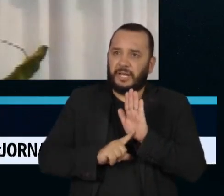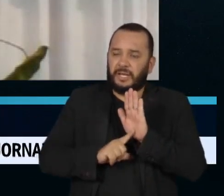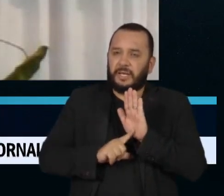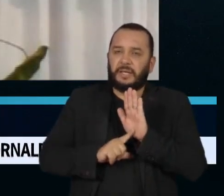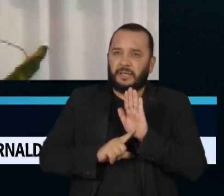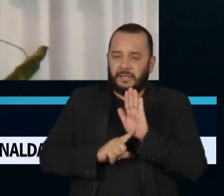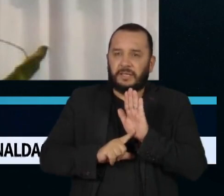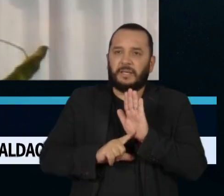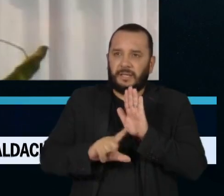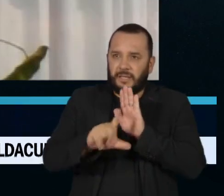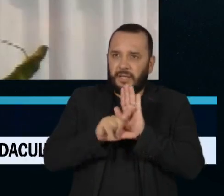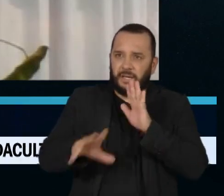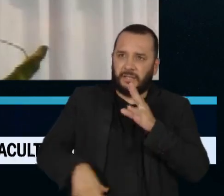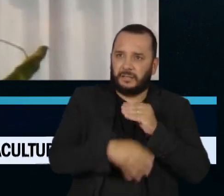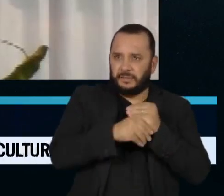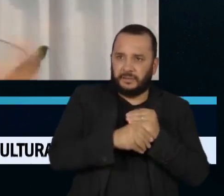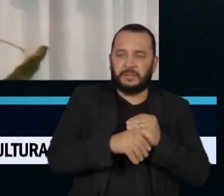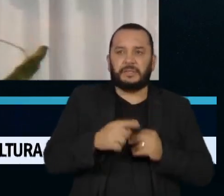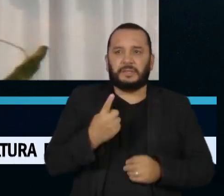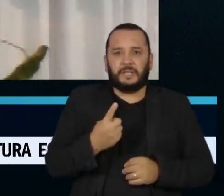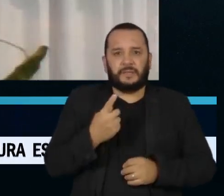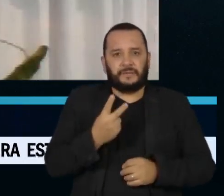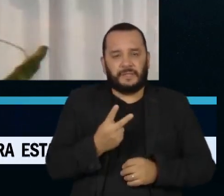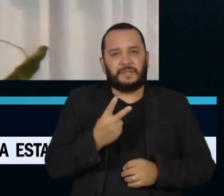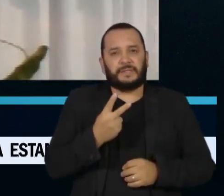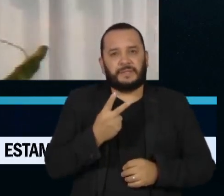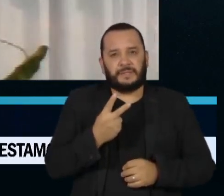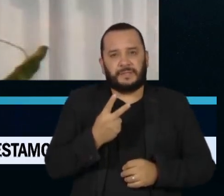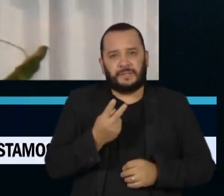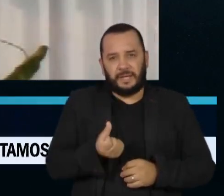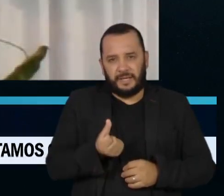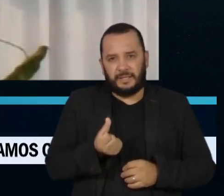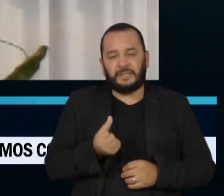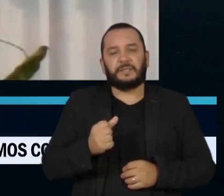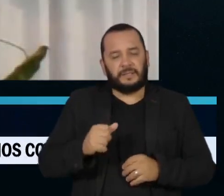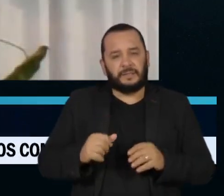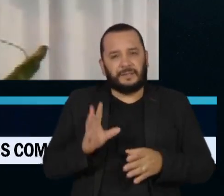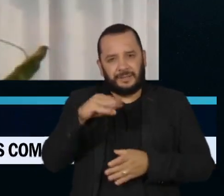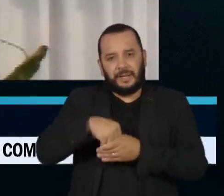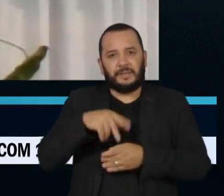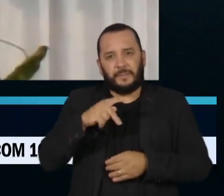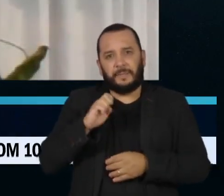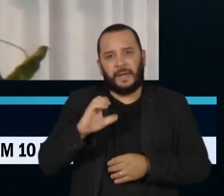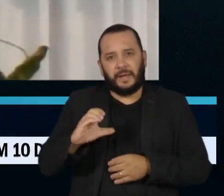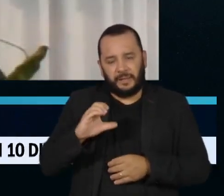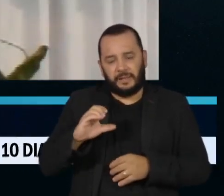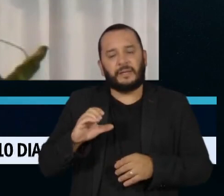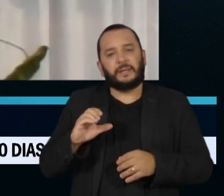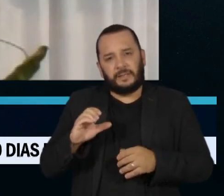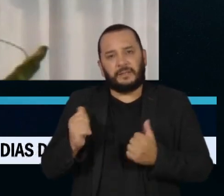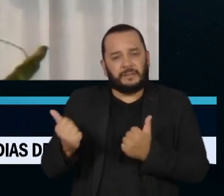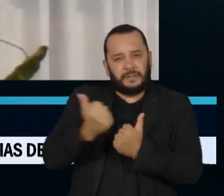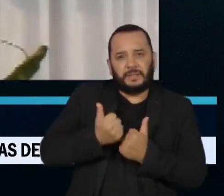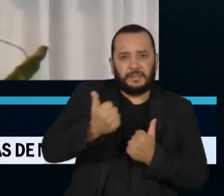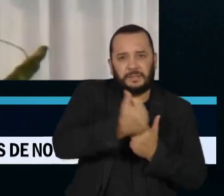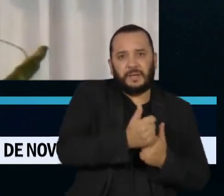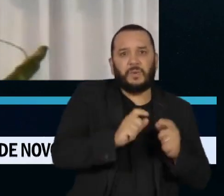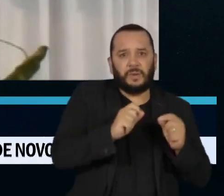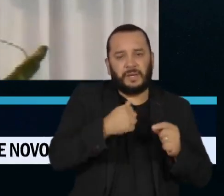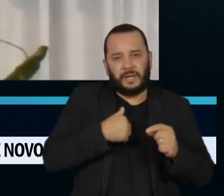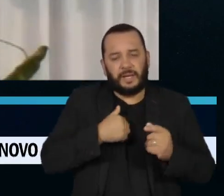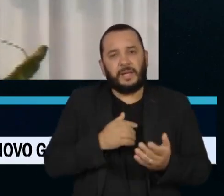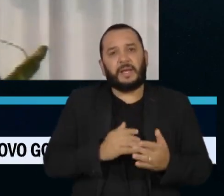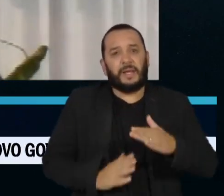previsto na emenda 126, aquela da PEC da transição, para revogar o teto. Porque, se não de outra forma,